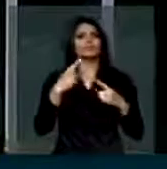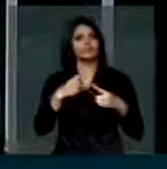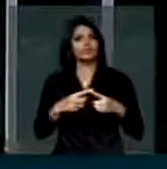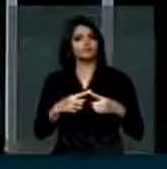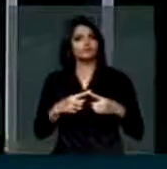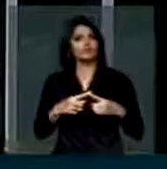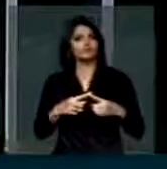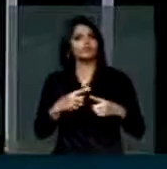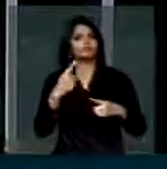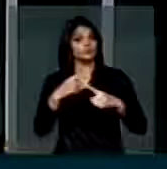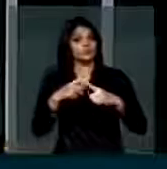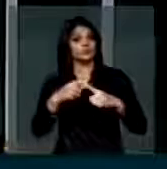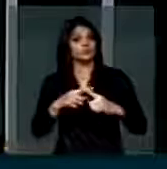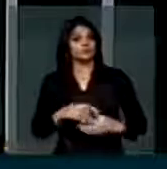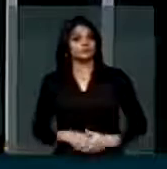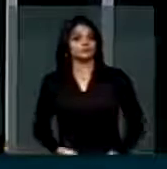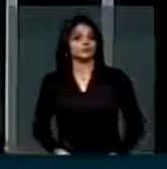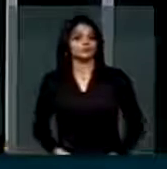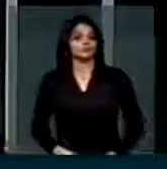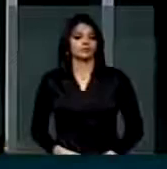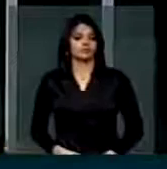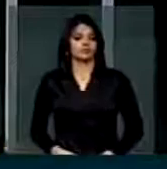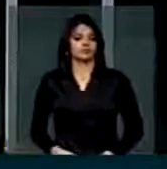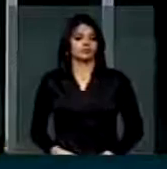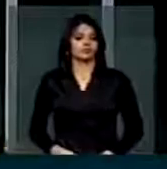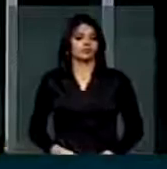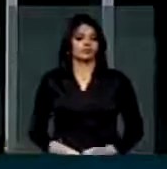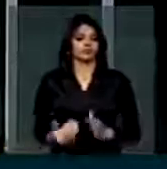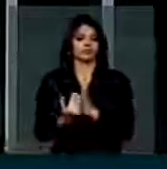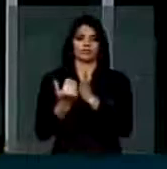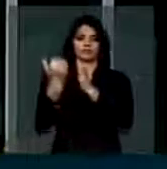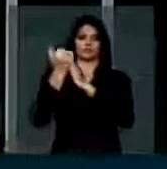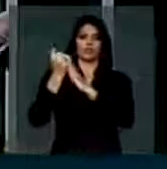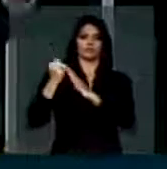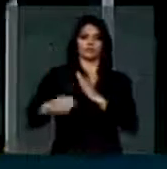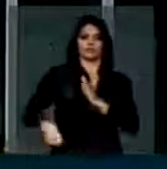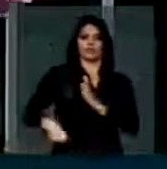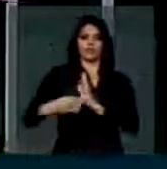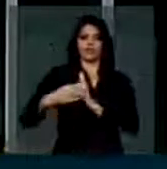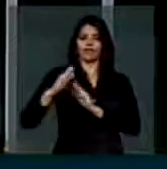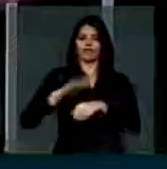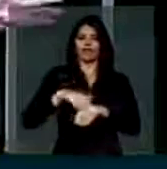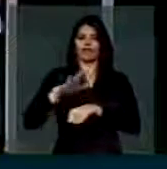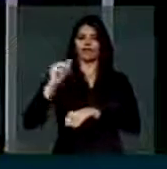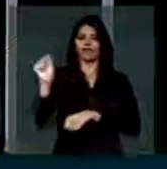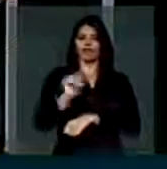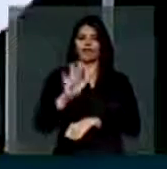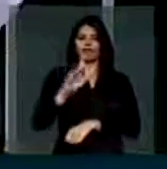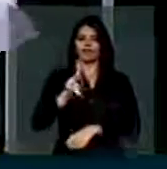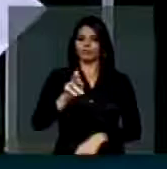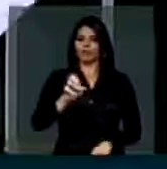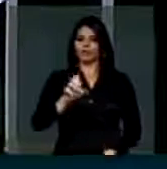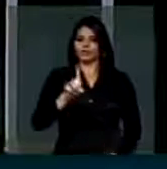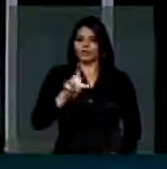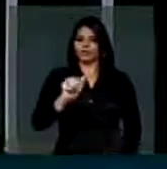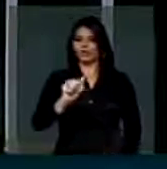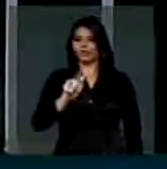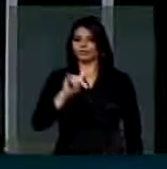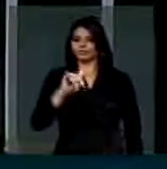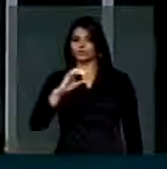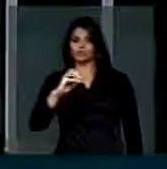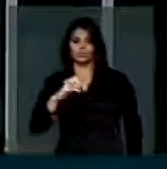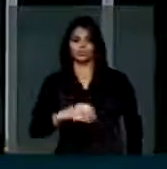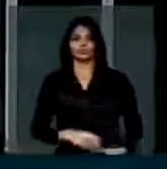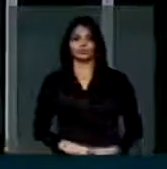por quê, deputado Vadir? Porque ia aumentar o pedágio. Se exigir o ponto de apoio, vai aumentar o